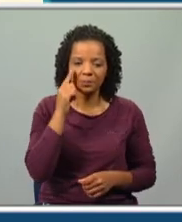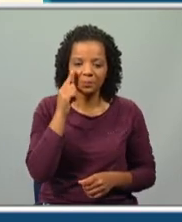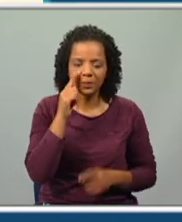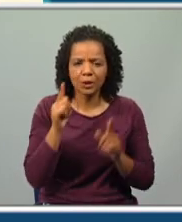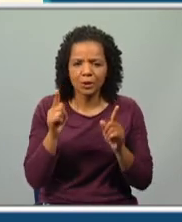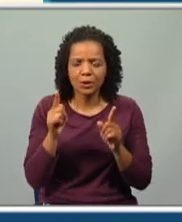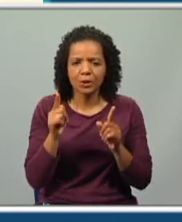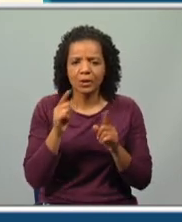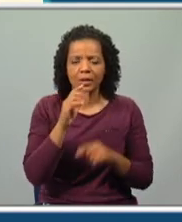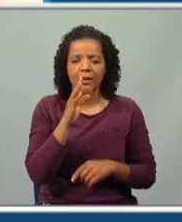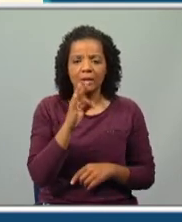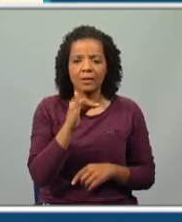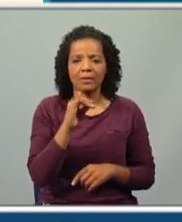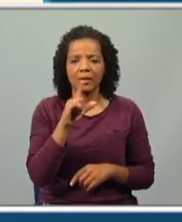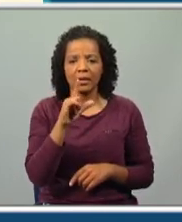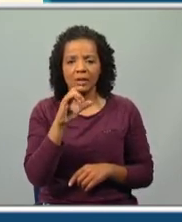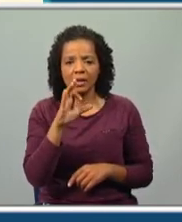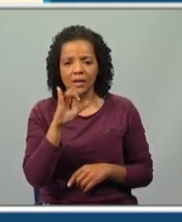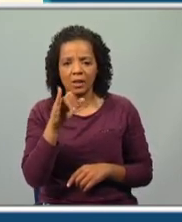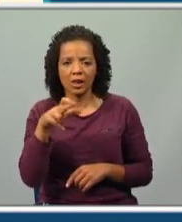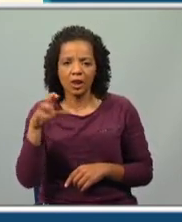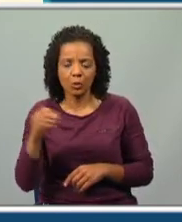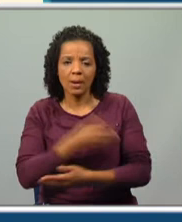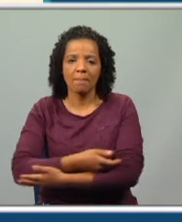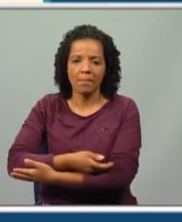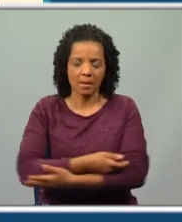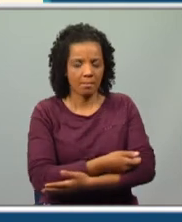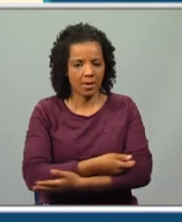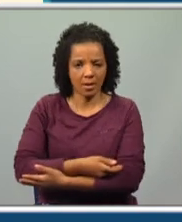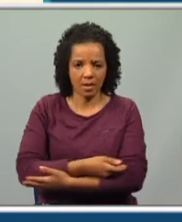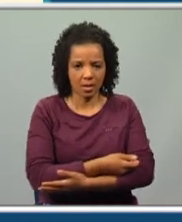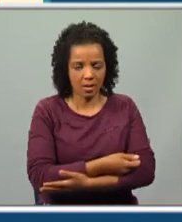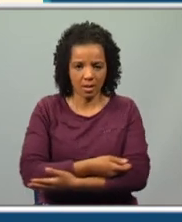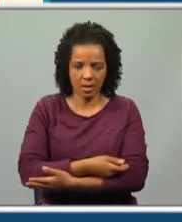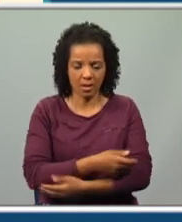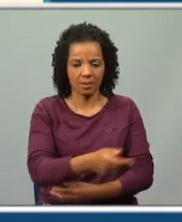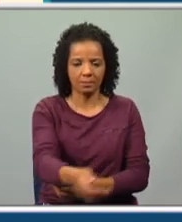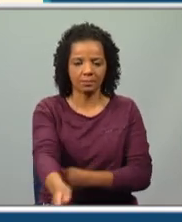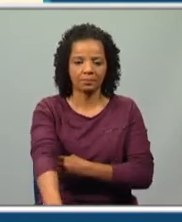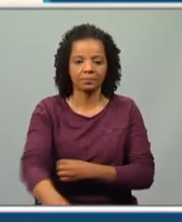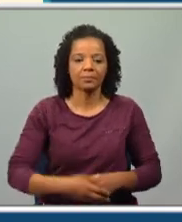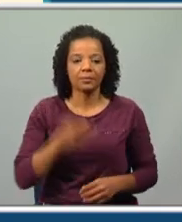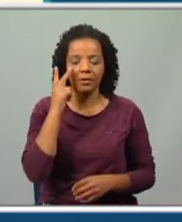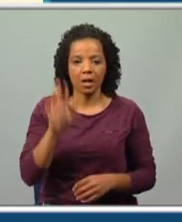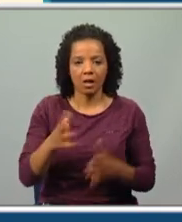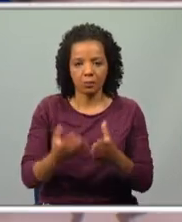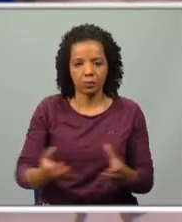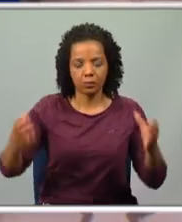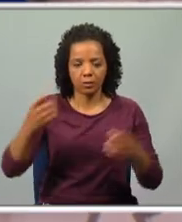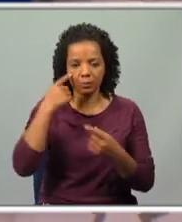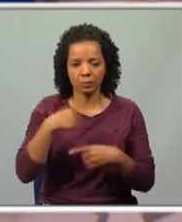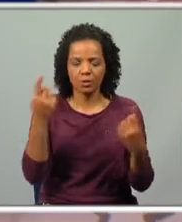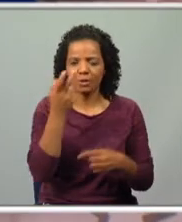diminutivo para nos mostrar que é um bebê que ainda vivia no seu berço, dentro das suas faixas, e que nos mostra a sua